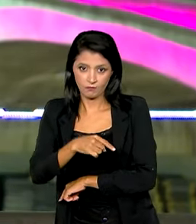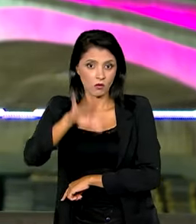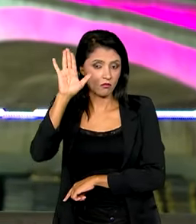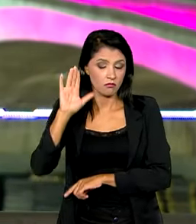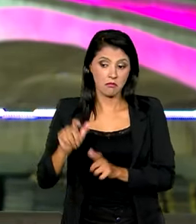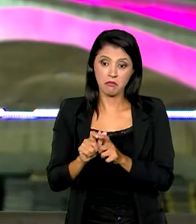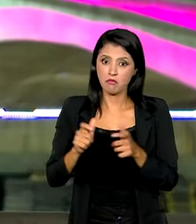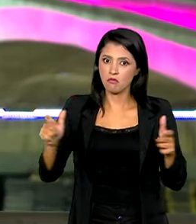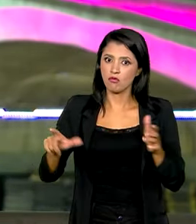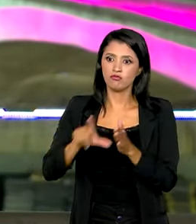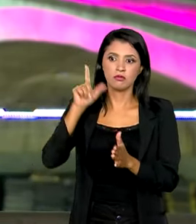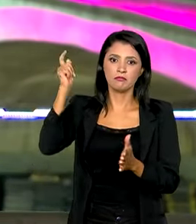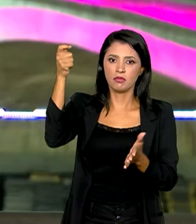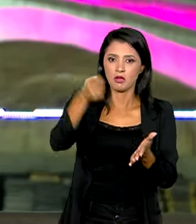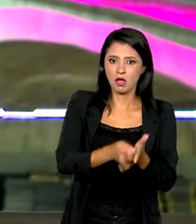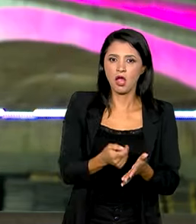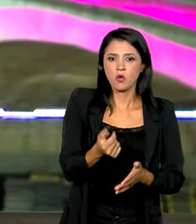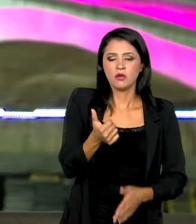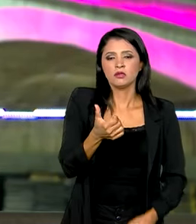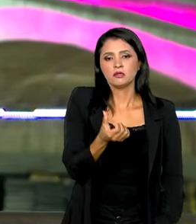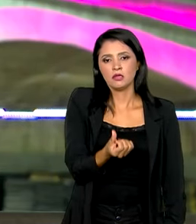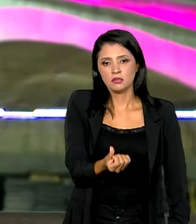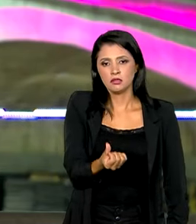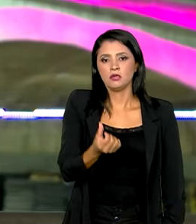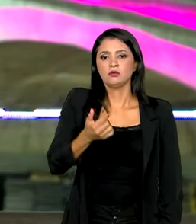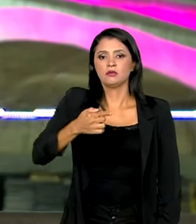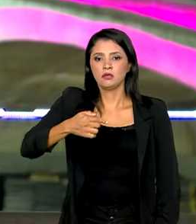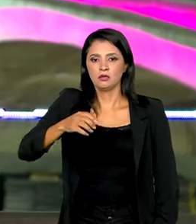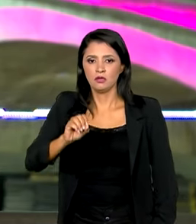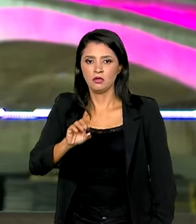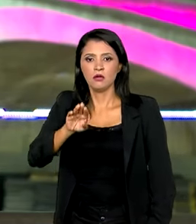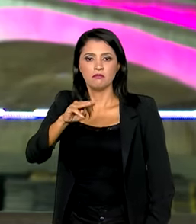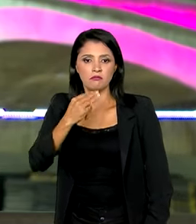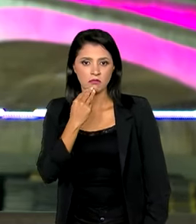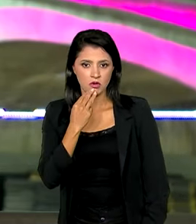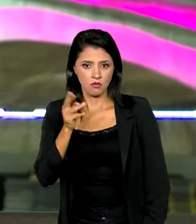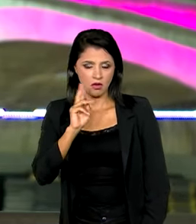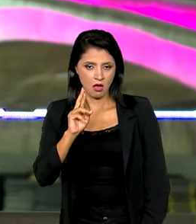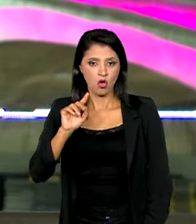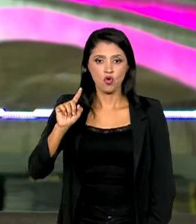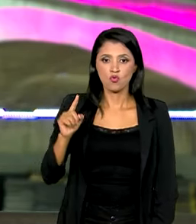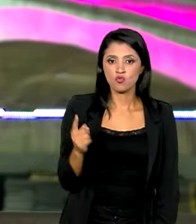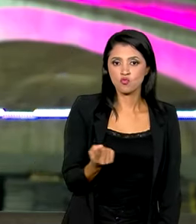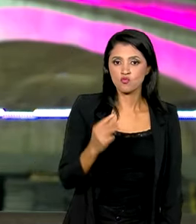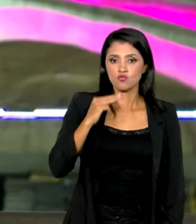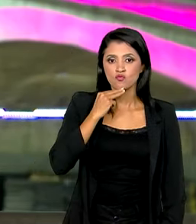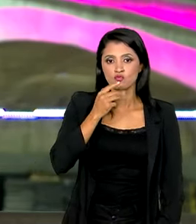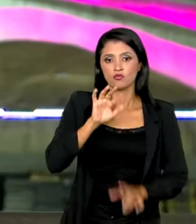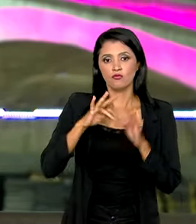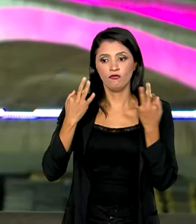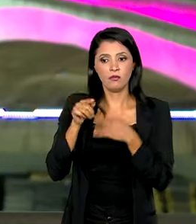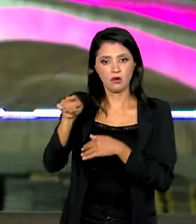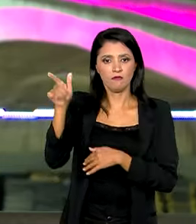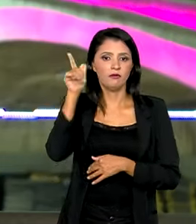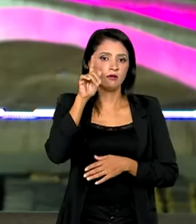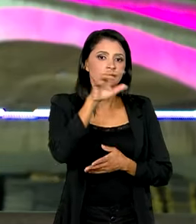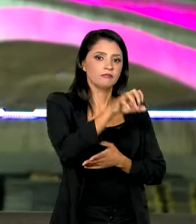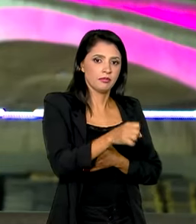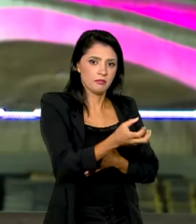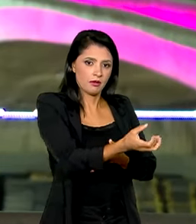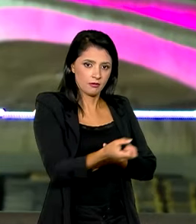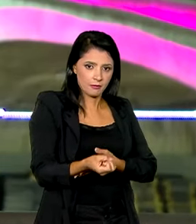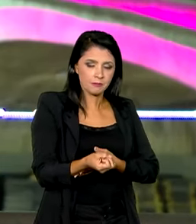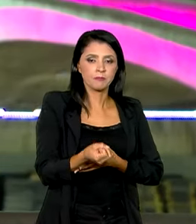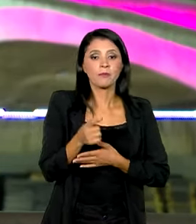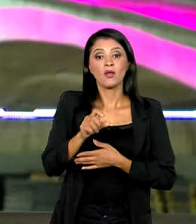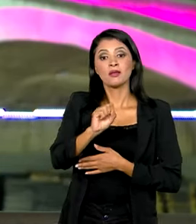desta antecipação. Quase 670 milhões de reais, 1 milhão de famílias beneficiadas por lá. Já Santa Catarina